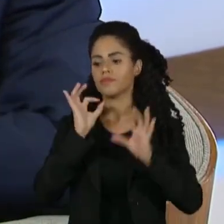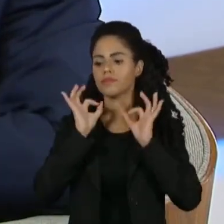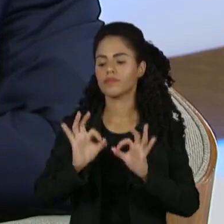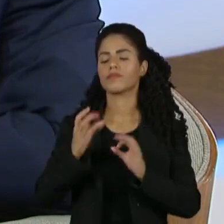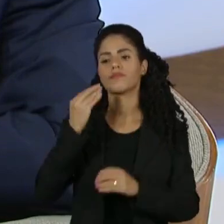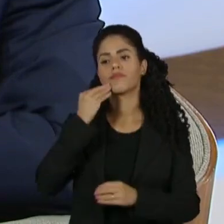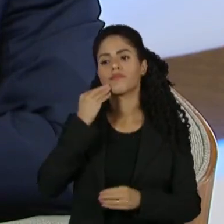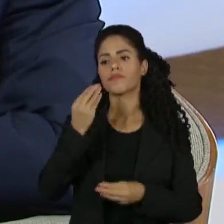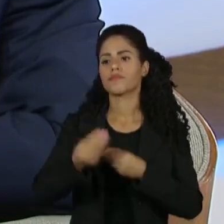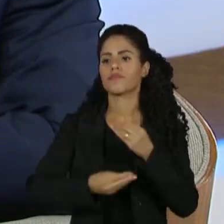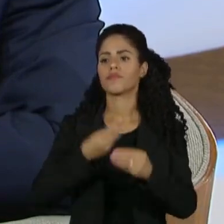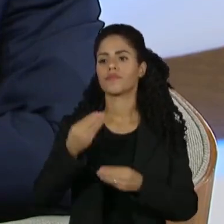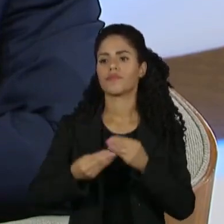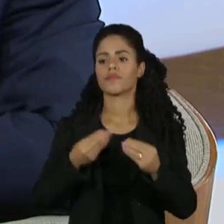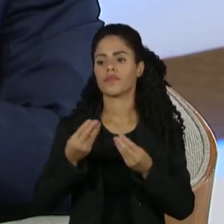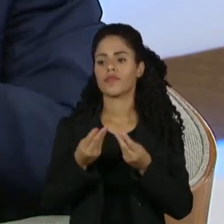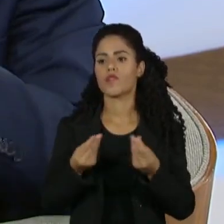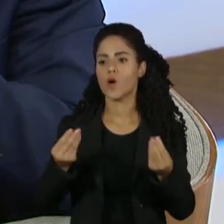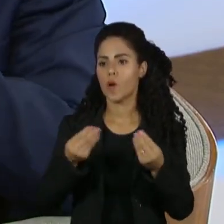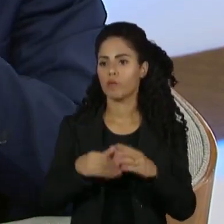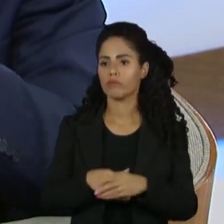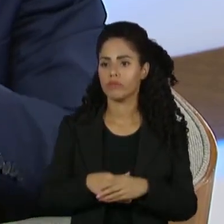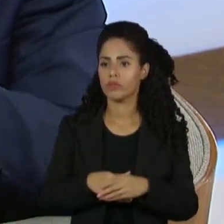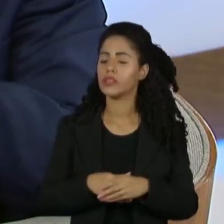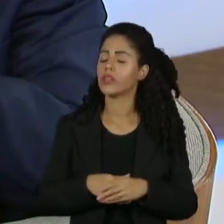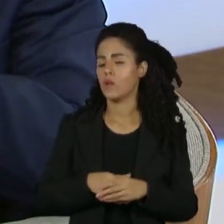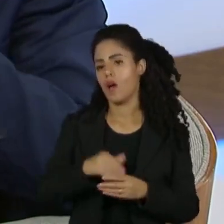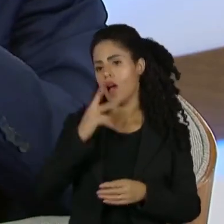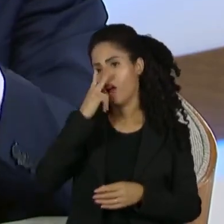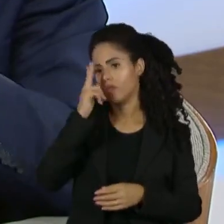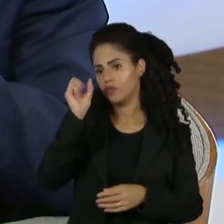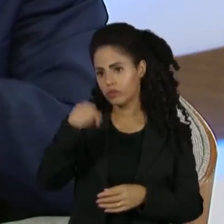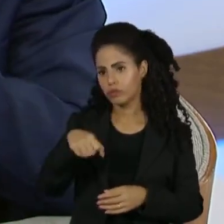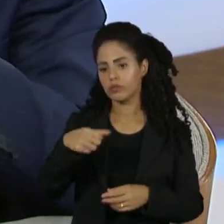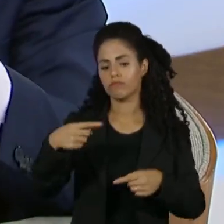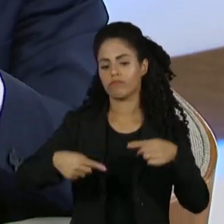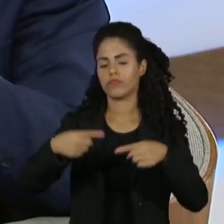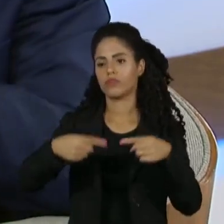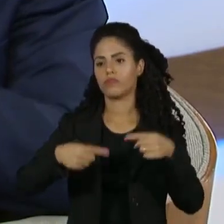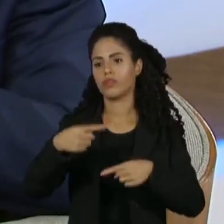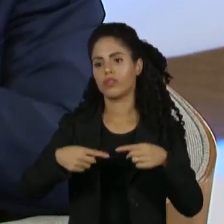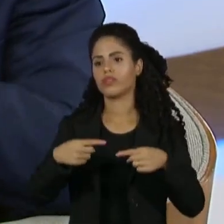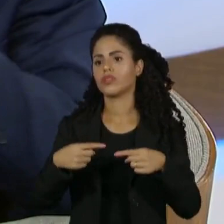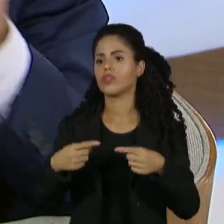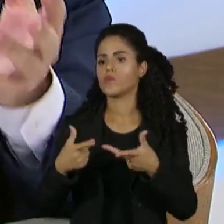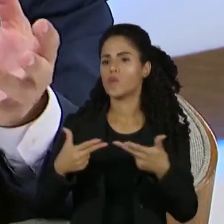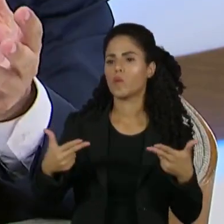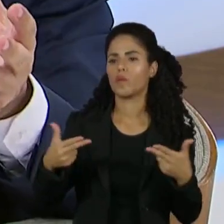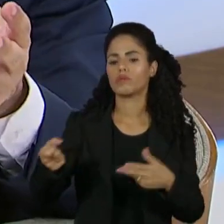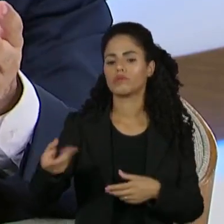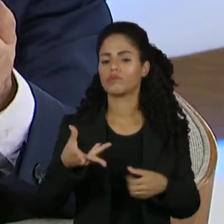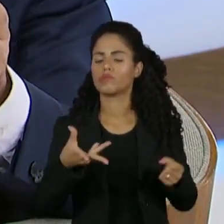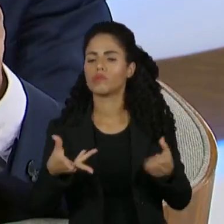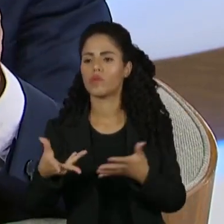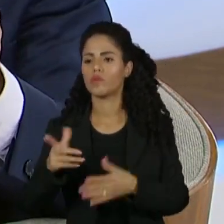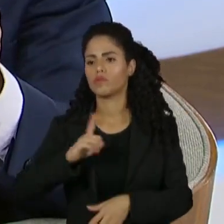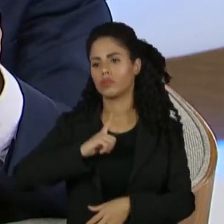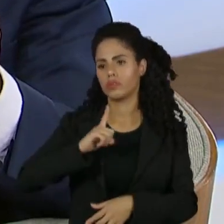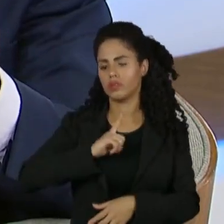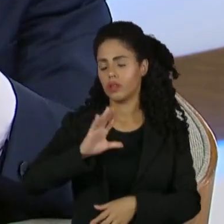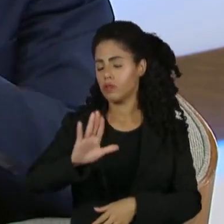ele tem. Então, eu acho que a conjuntura na política sempre, ela cria situações novas, fatos novos,